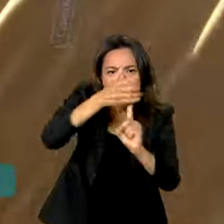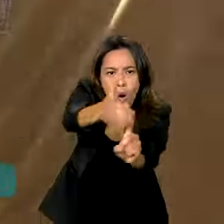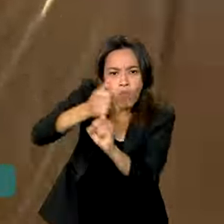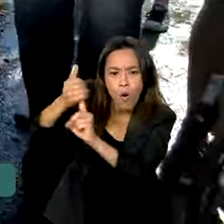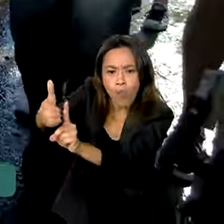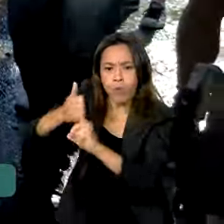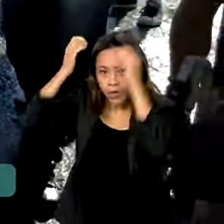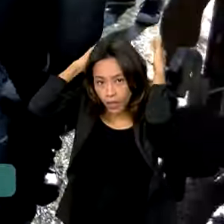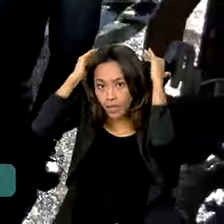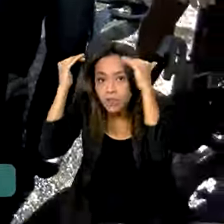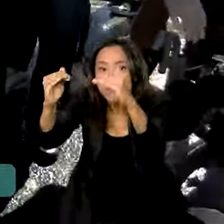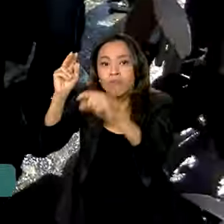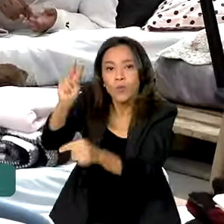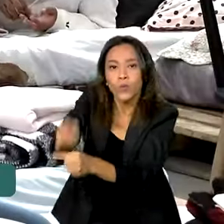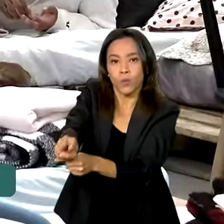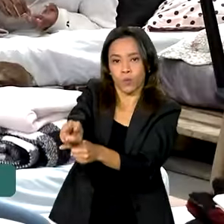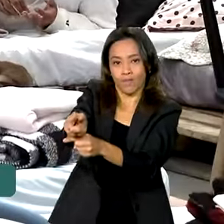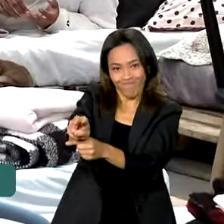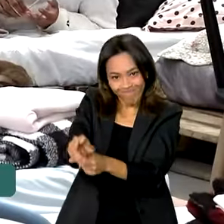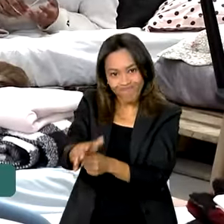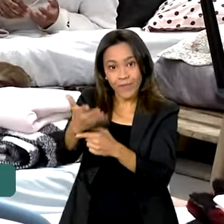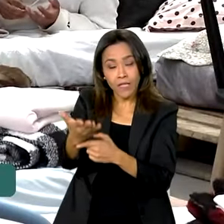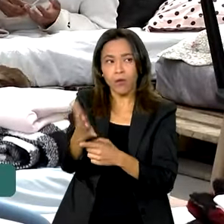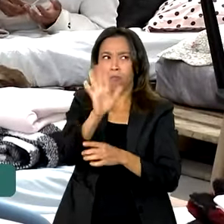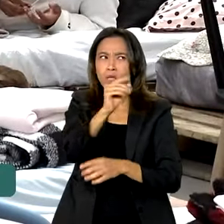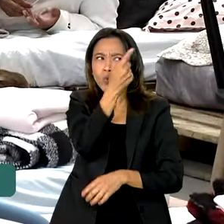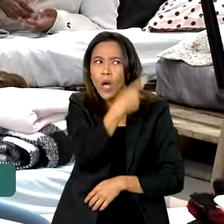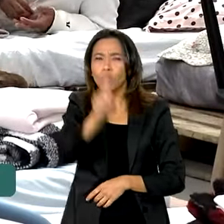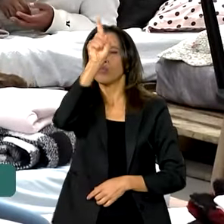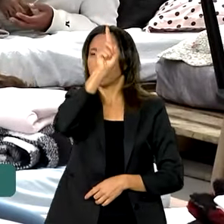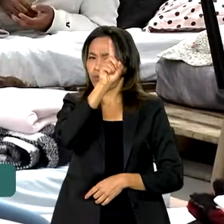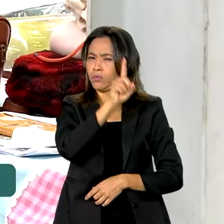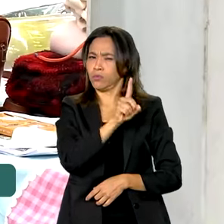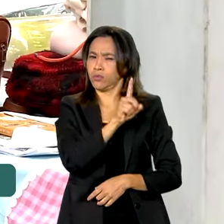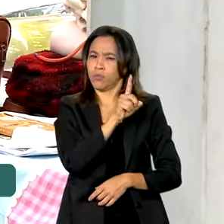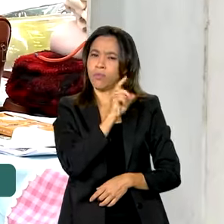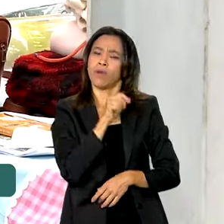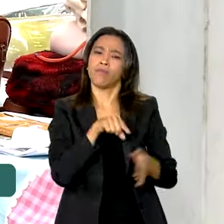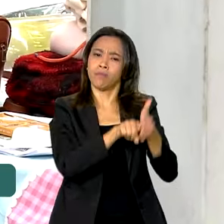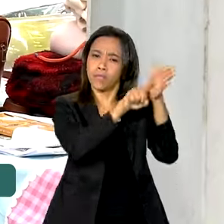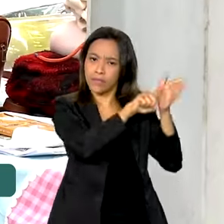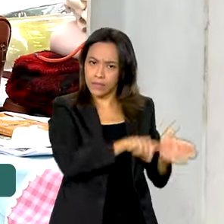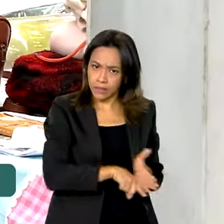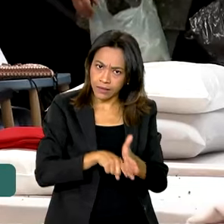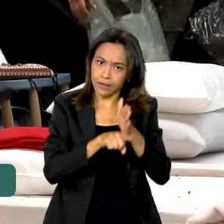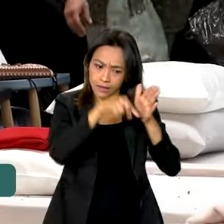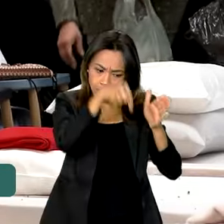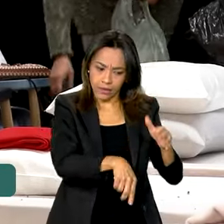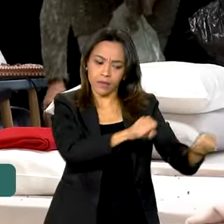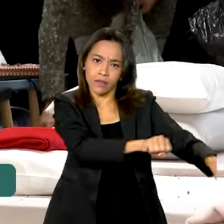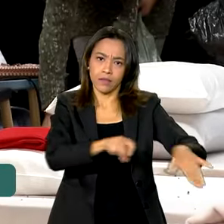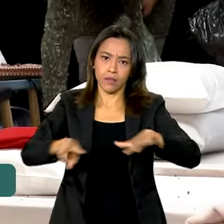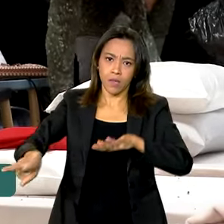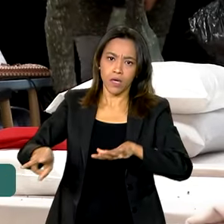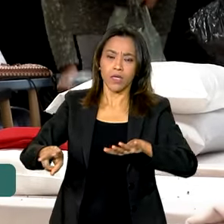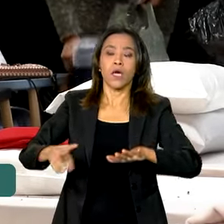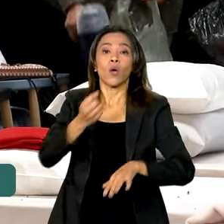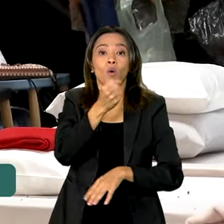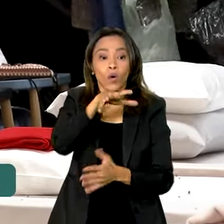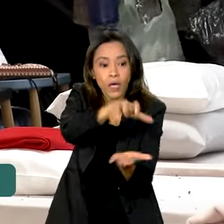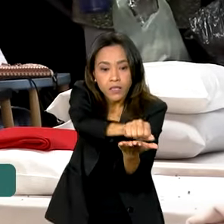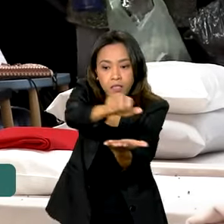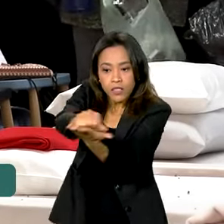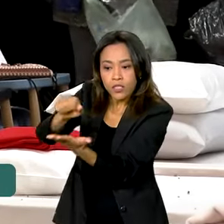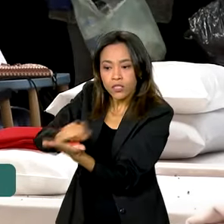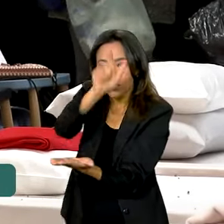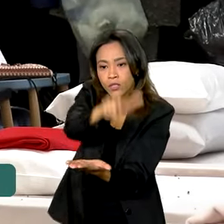comunitários. No entanto, no último balanço divulgado pela Defesa Civil nesta semana, o registro de pessoas nesses